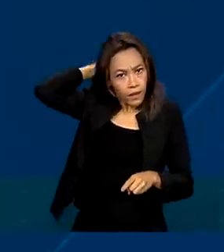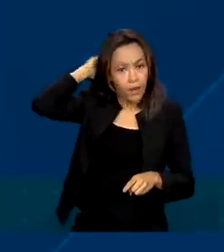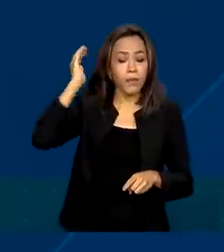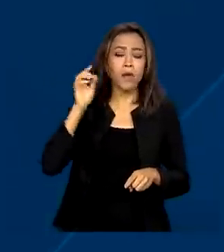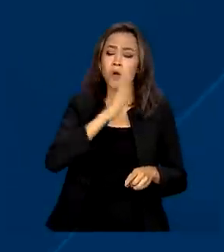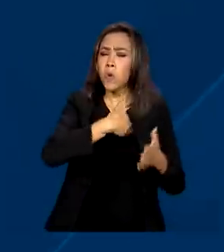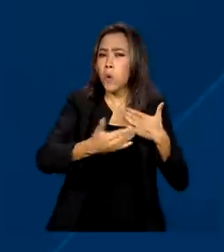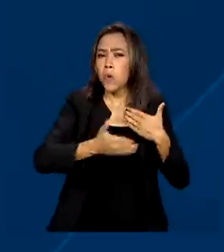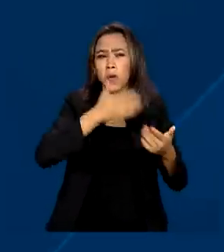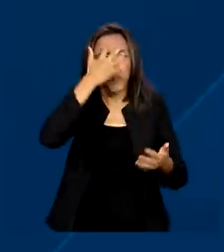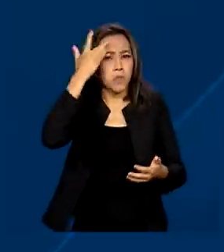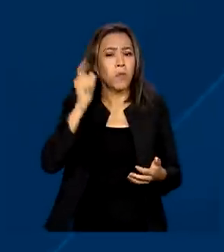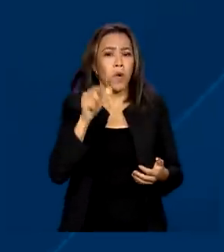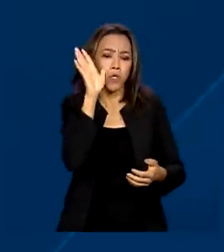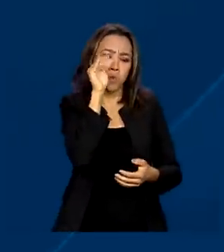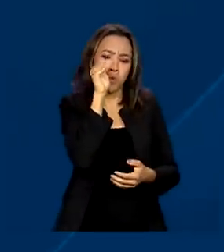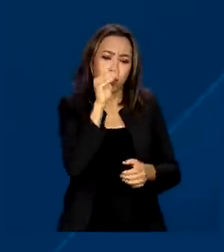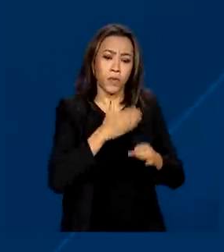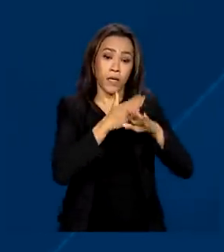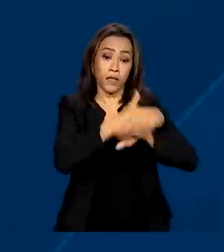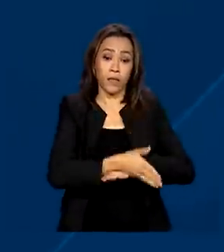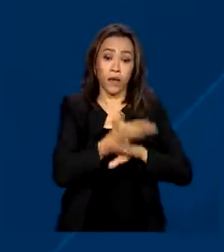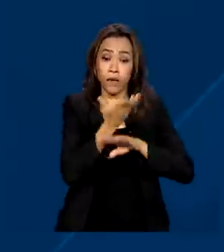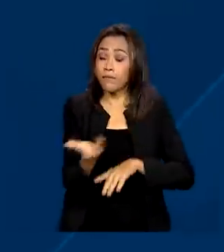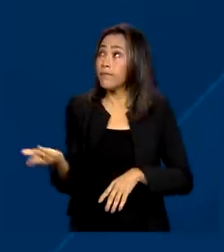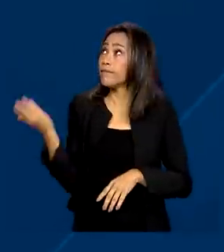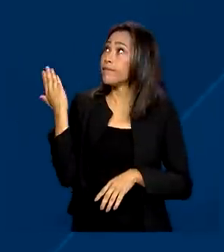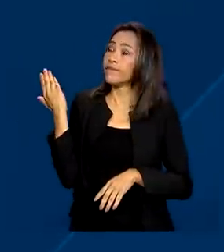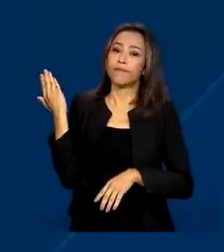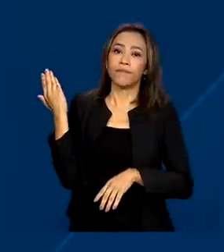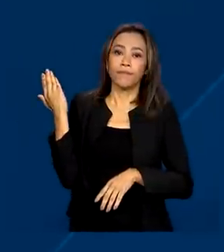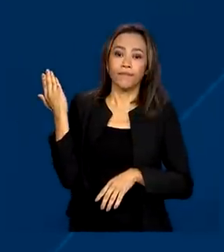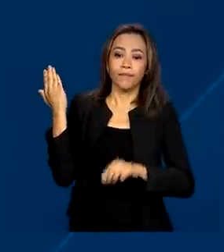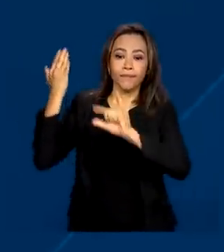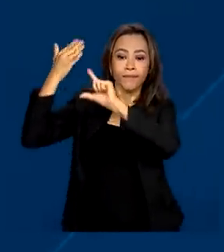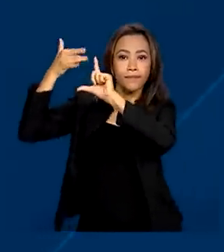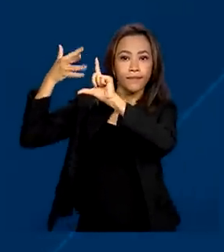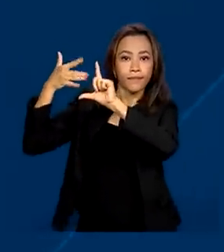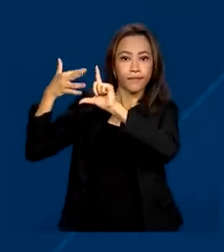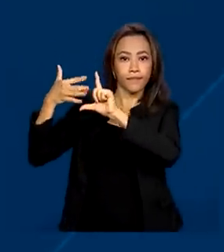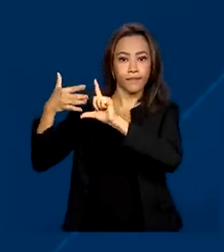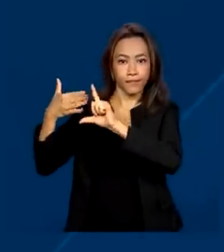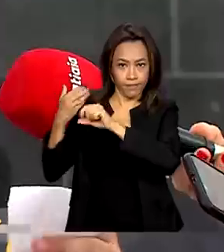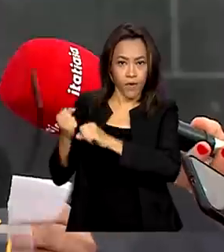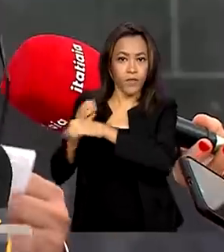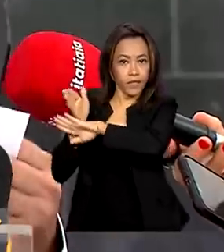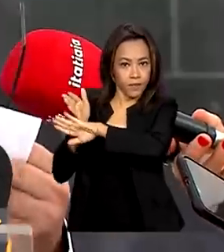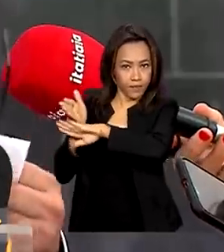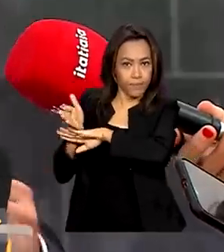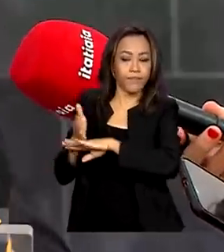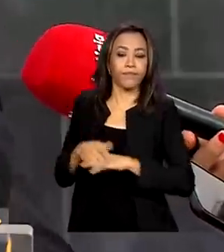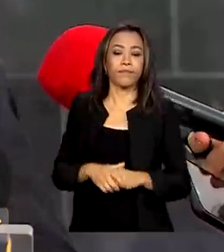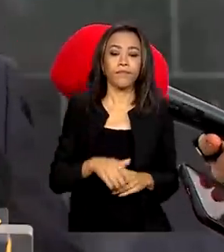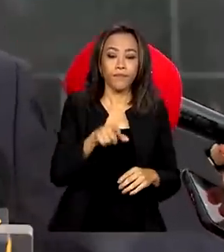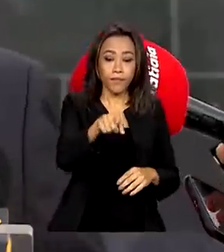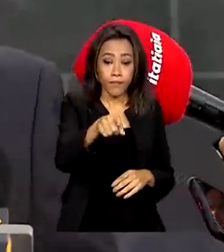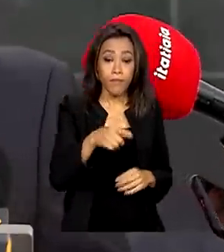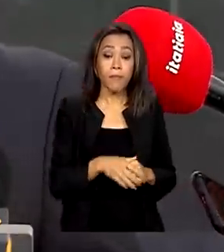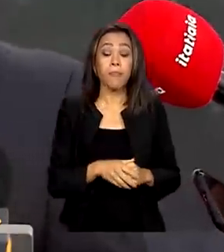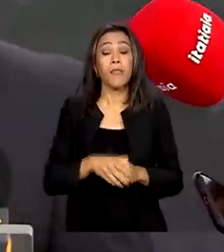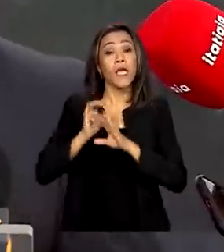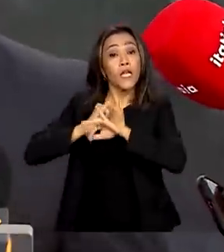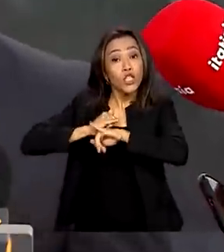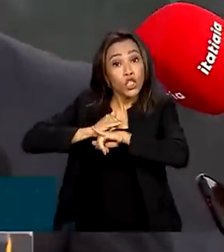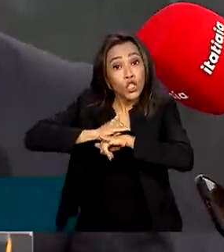qualquer pessoa no endereço gov.br barra secretaria-geral. A forma da divulgação